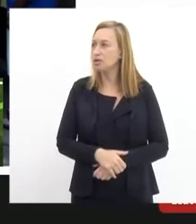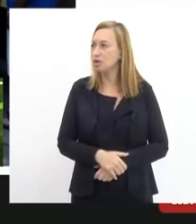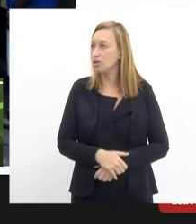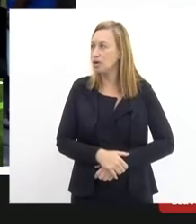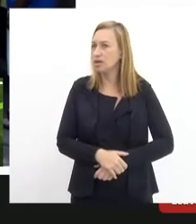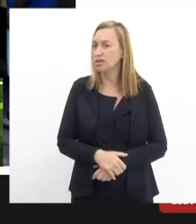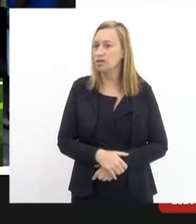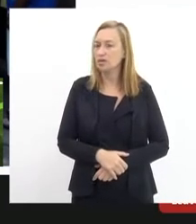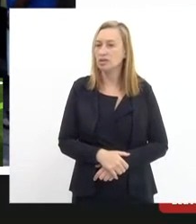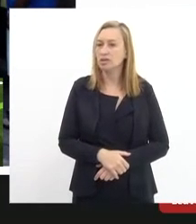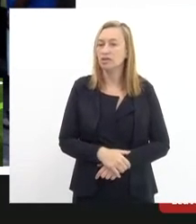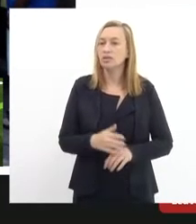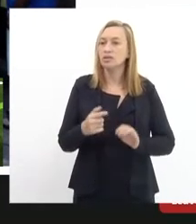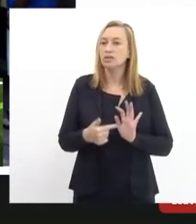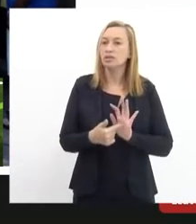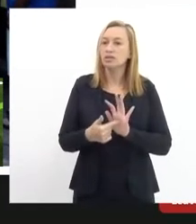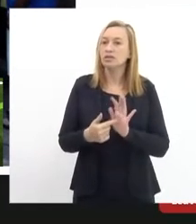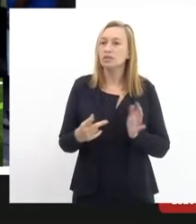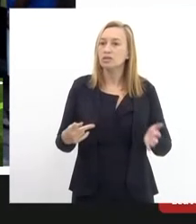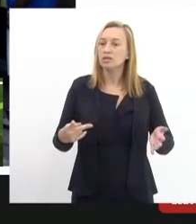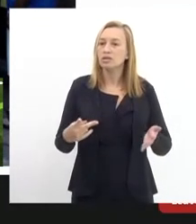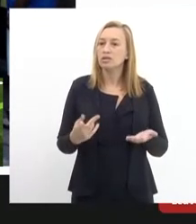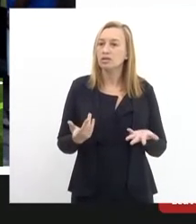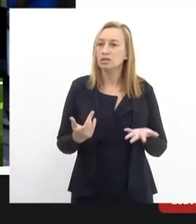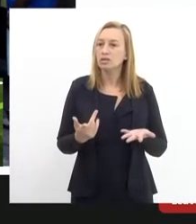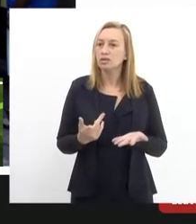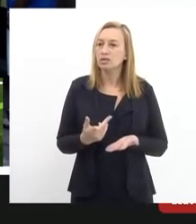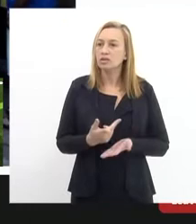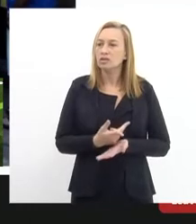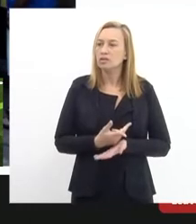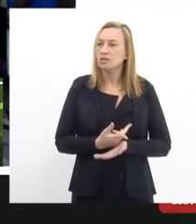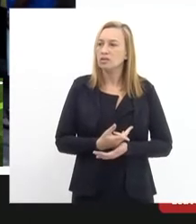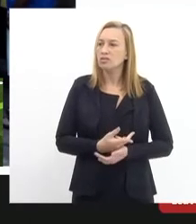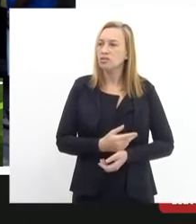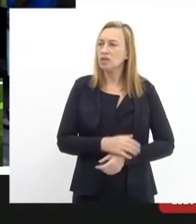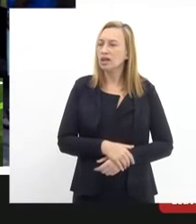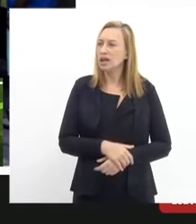Essa é uma foto do acidente logo depois de ter ocorrido.